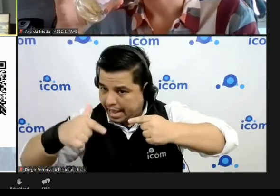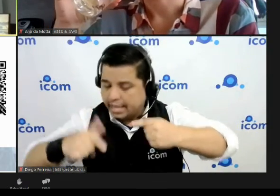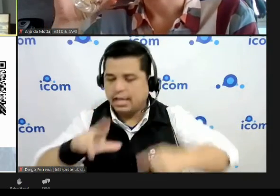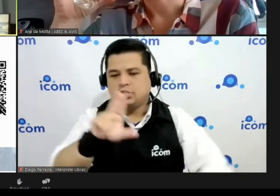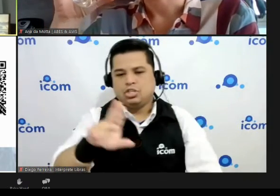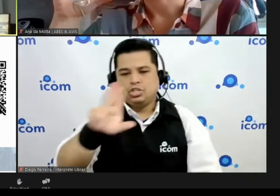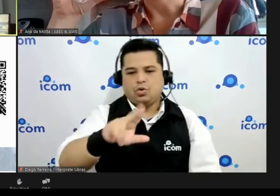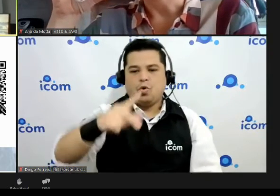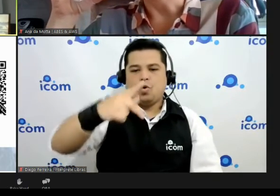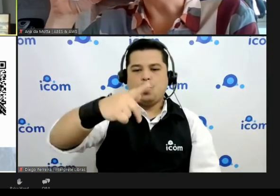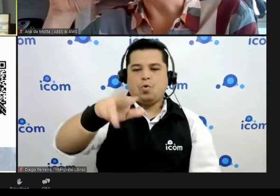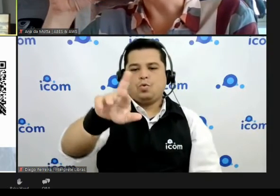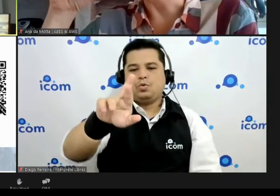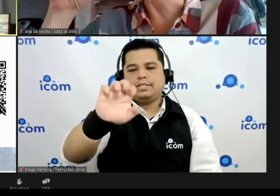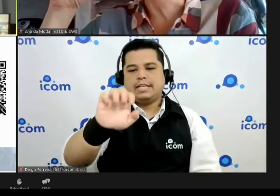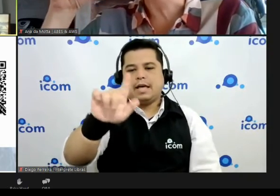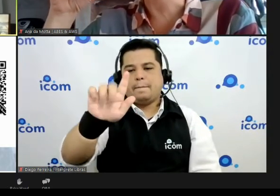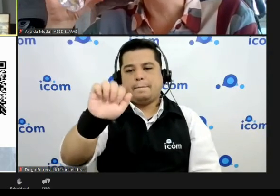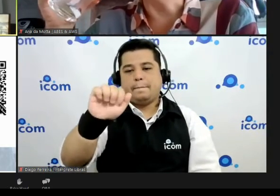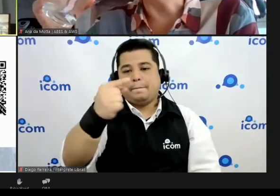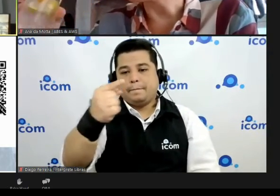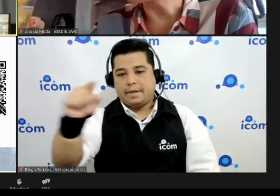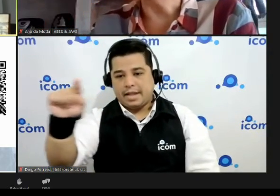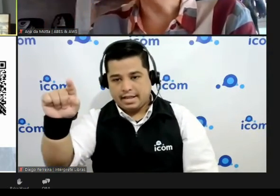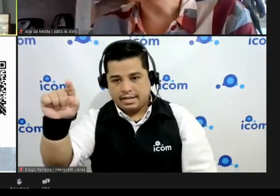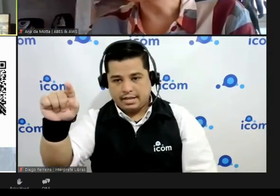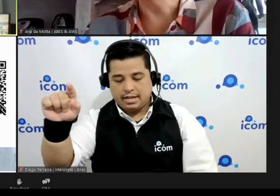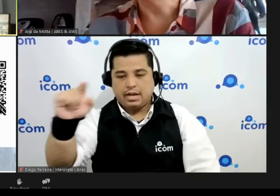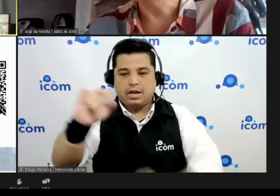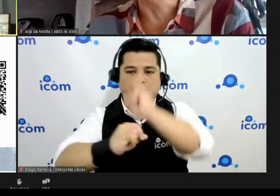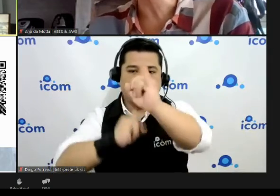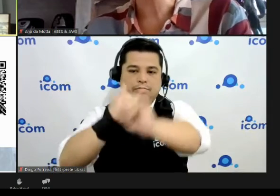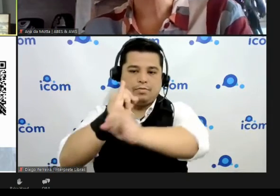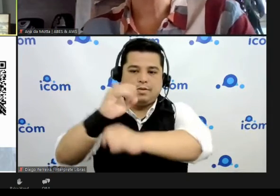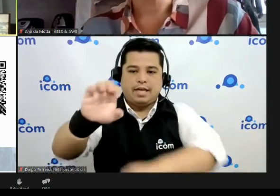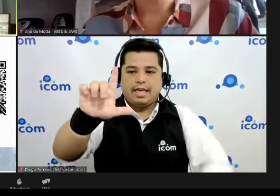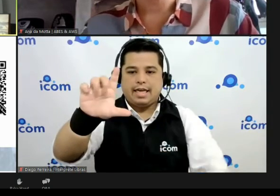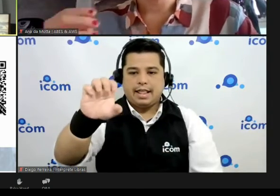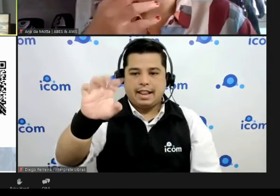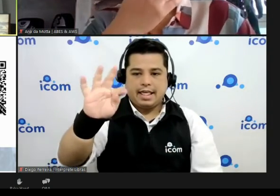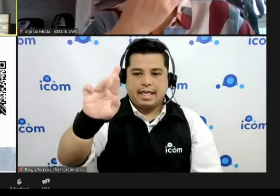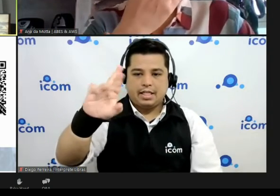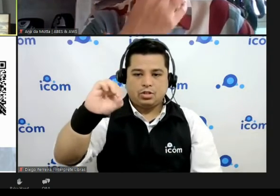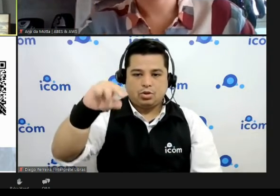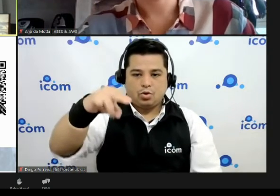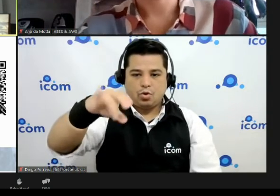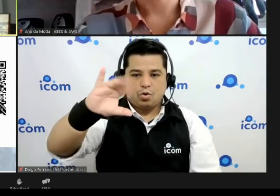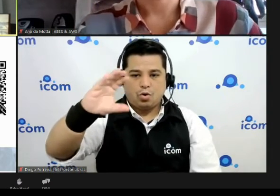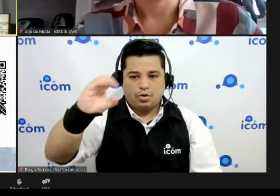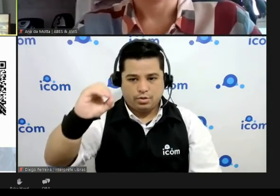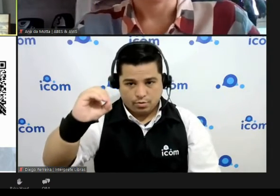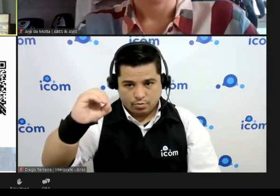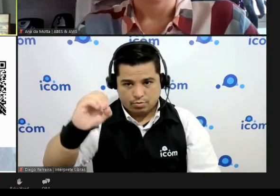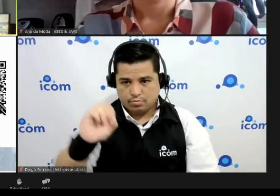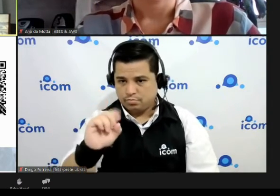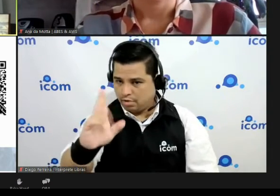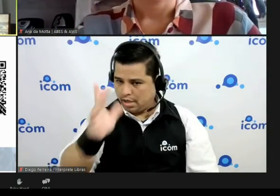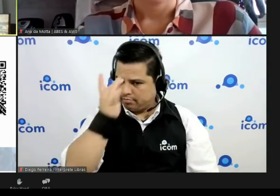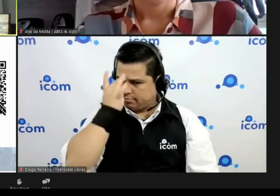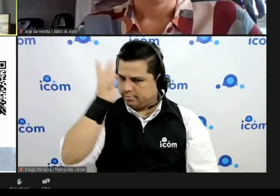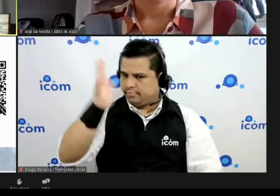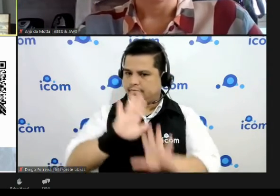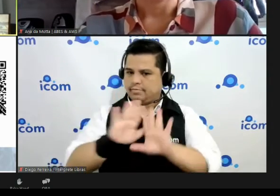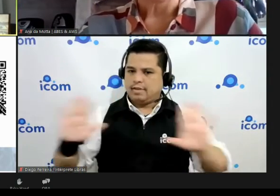essa essa é a essa parte fácil deixa eu abrir aqui eu tenho uma apresentação para falar sobre isso essa é a parte fácil então